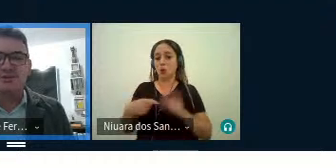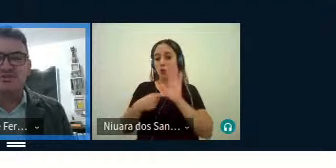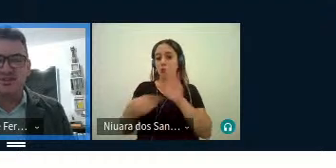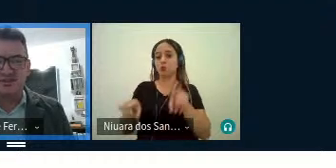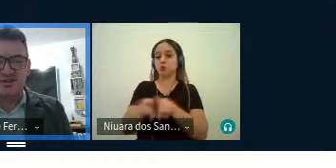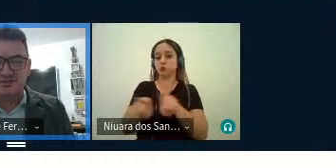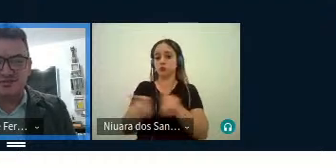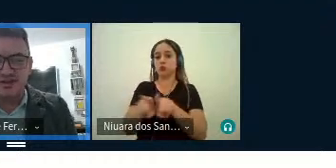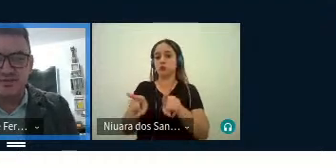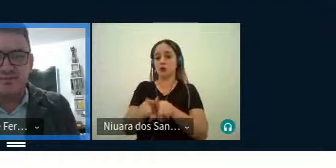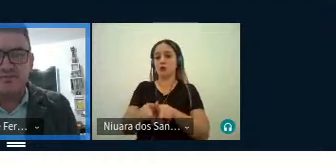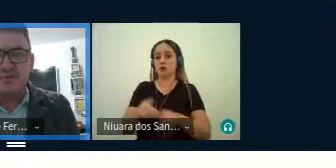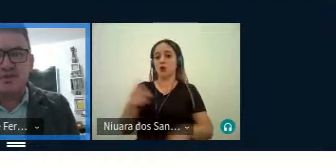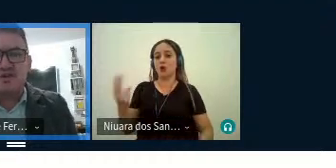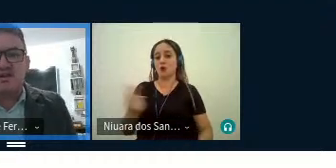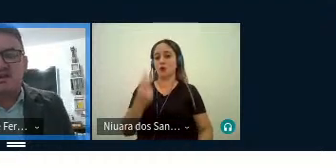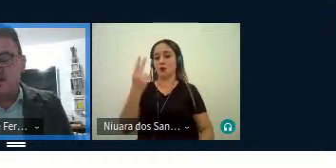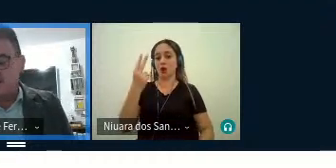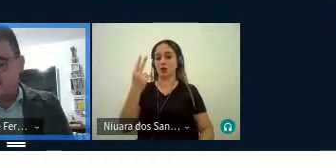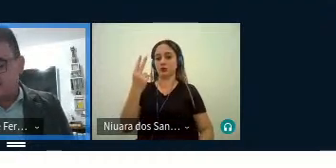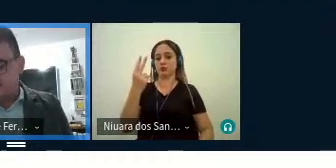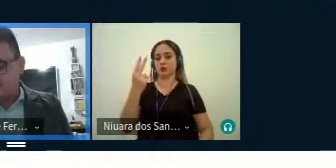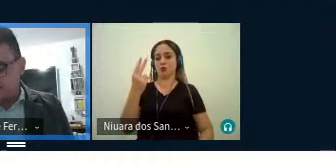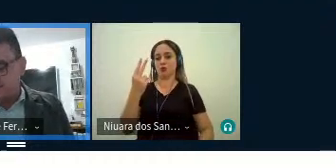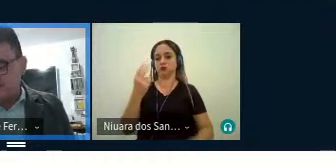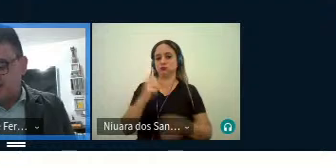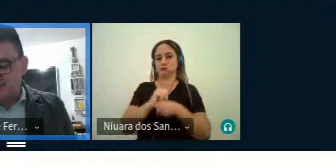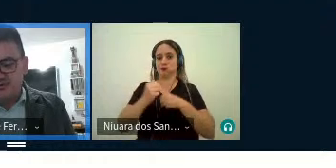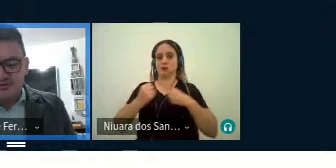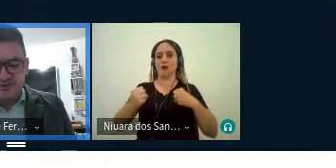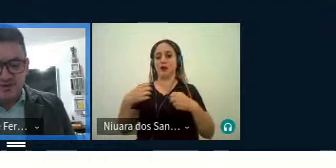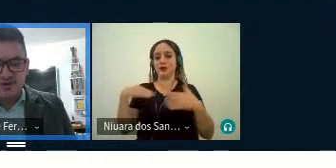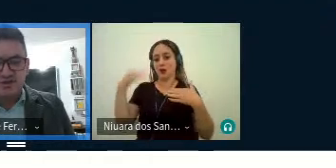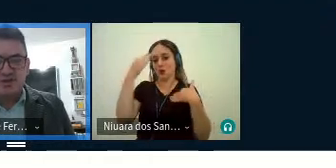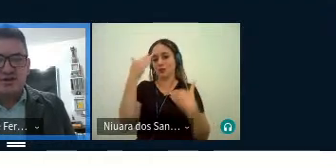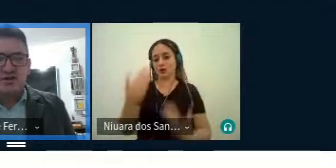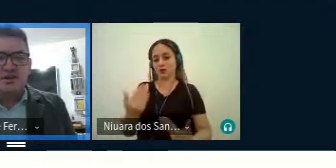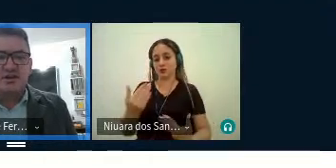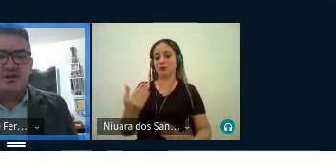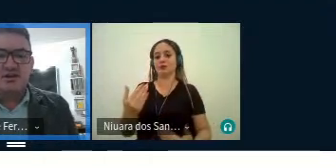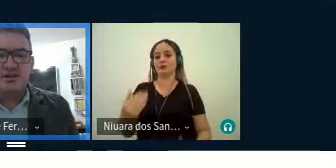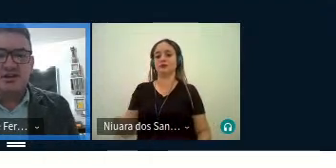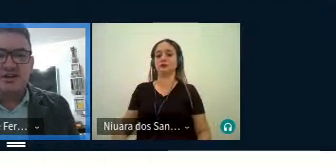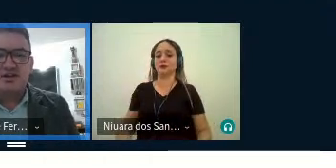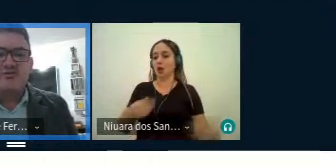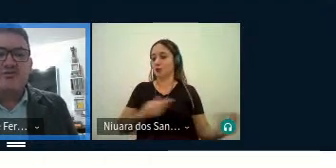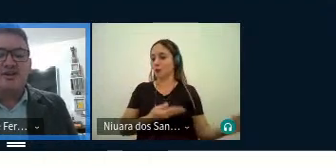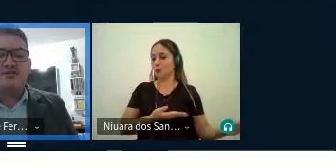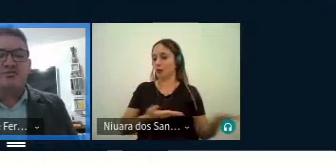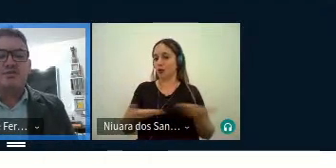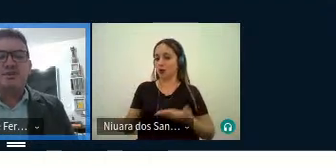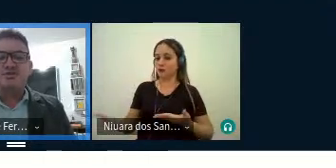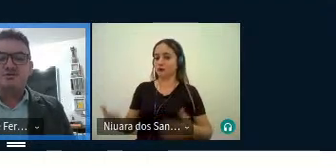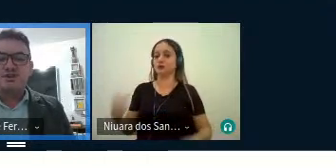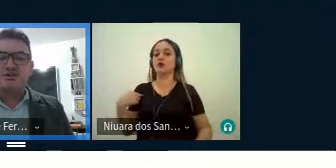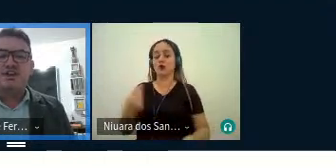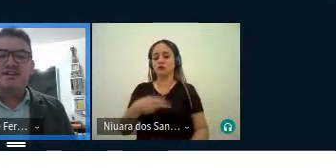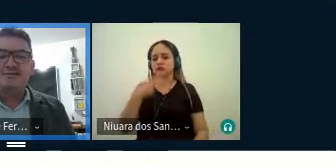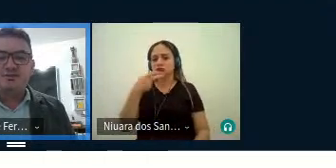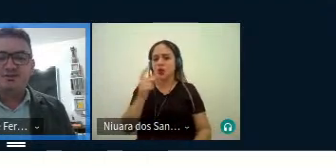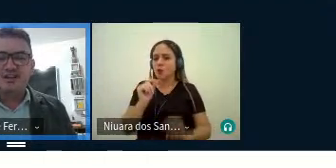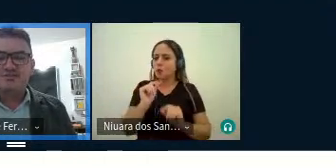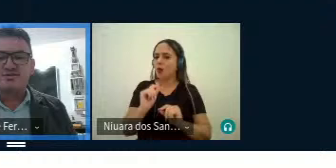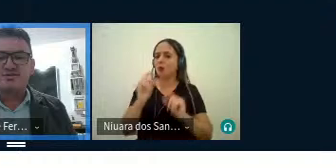produzimos conhecimento de grande valor, né? Então, muito obrigado pelo convite. Eu vou falar um pouquinho